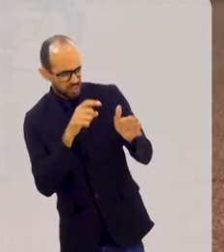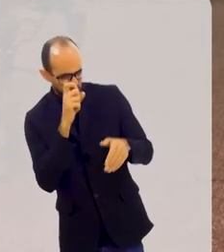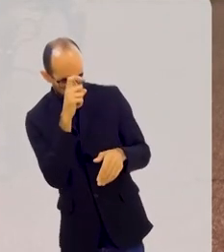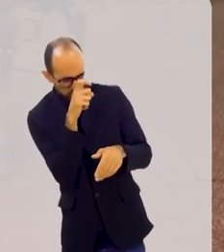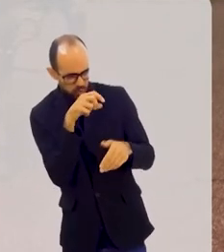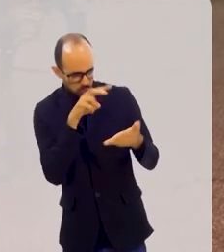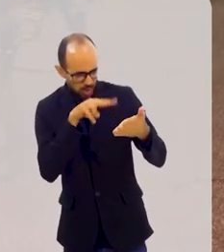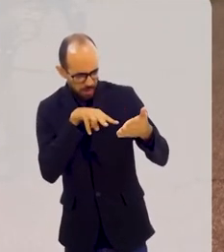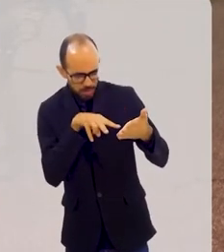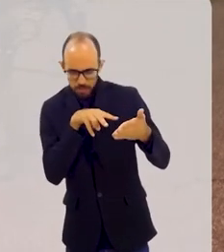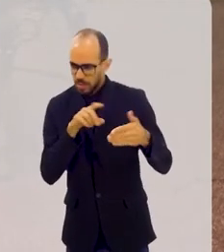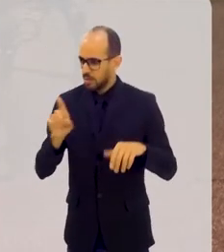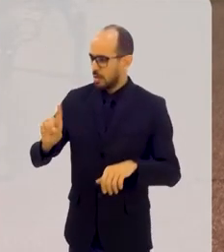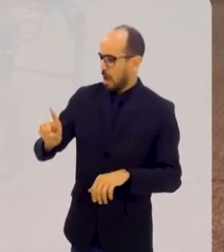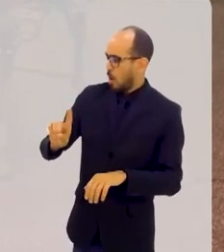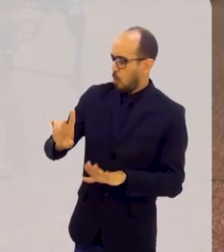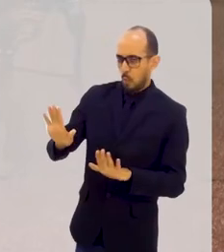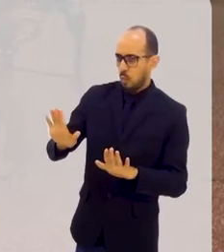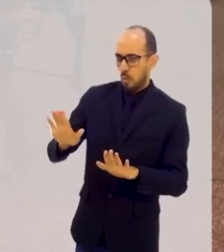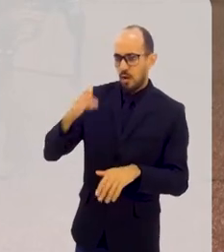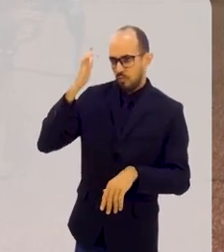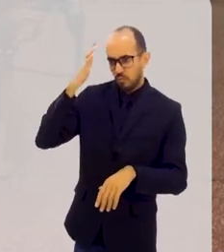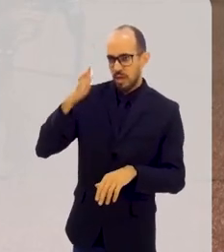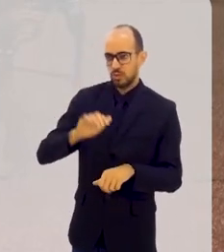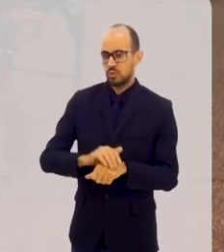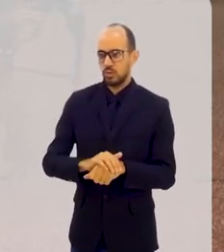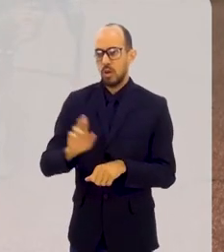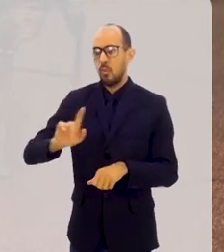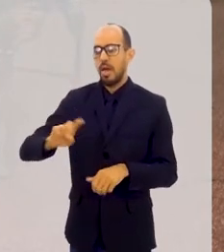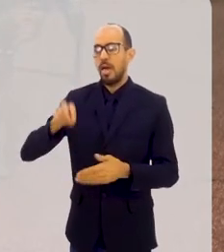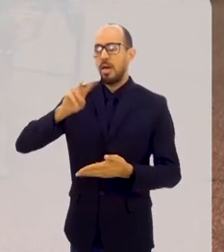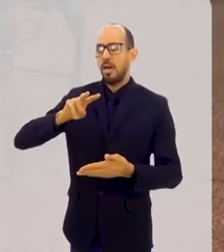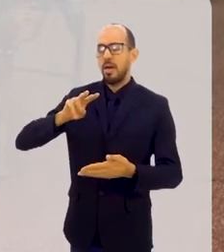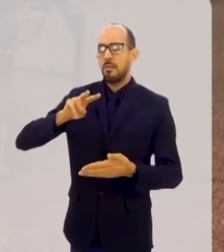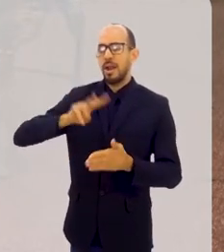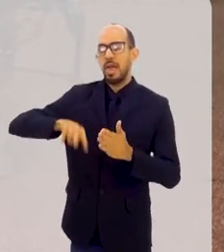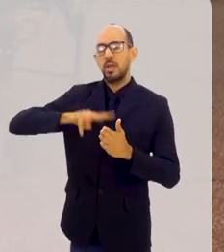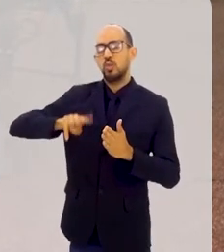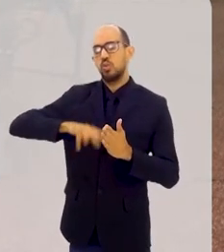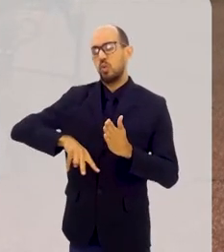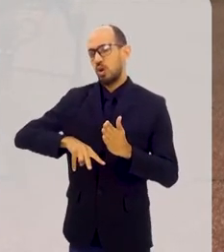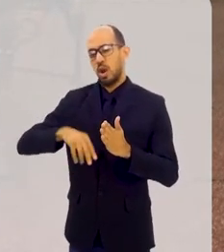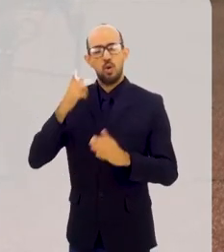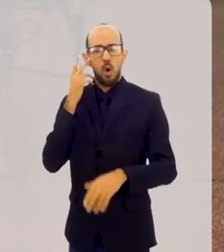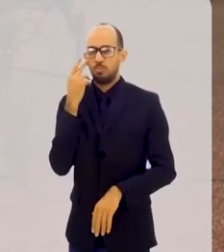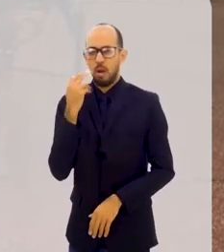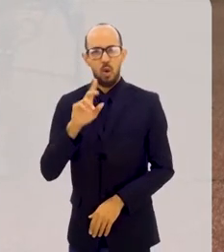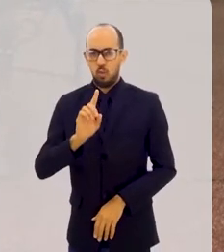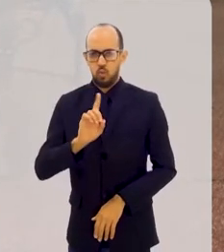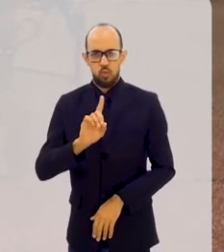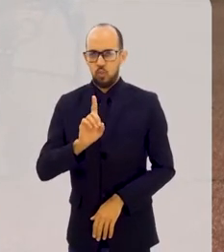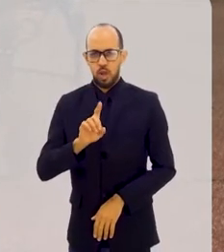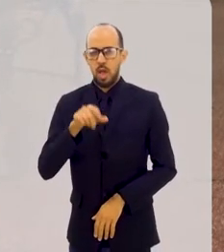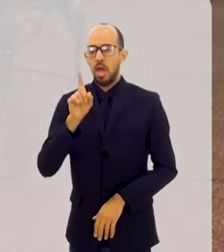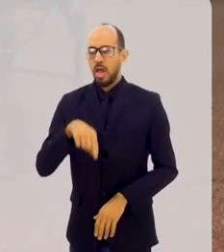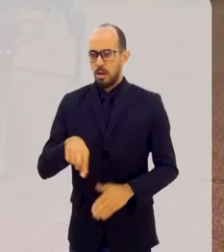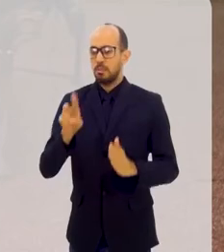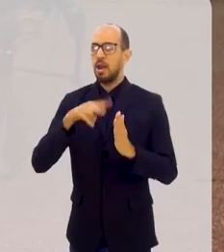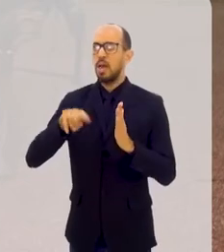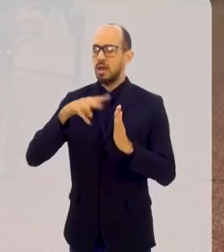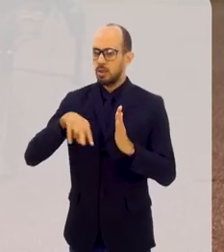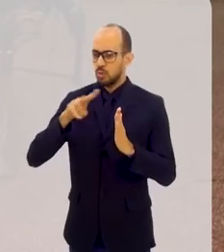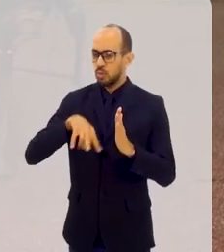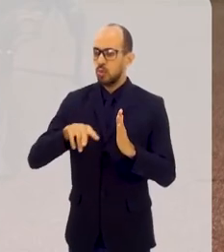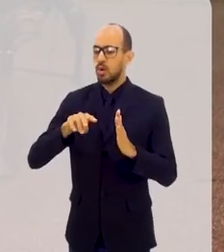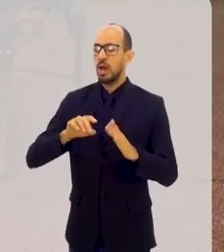Bíblia? Não é. O que acontece não é uma leitura, tipo normal, tipo comum. É